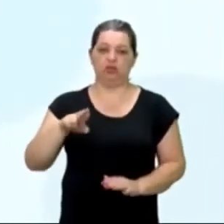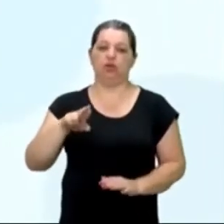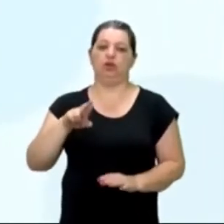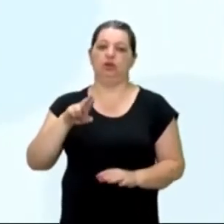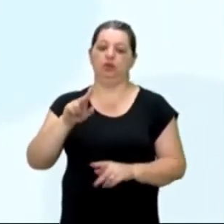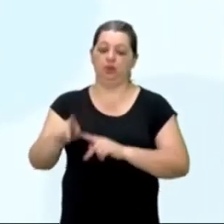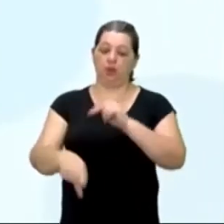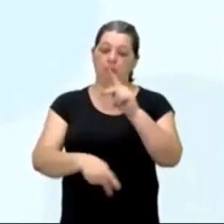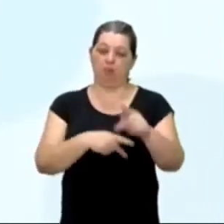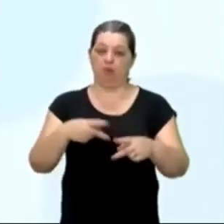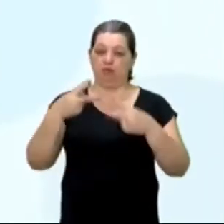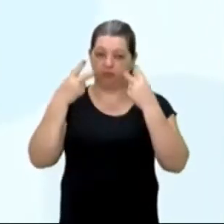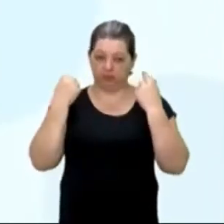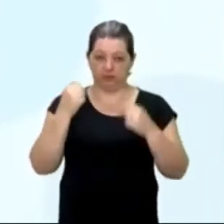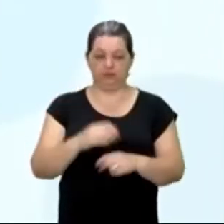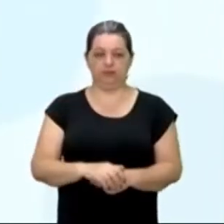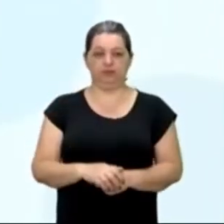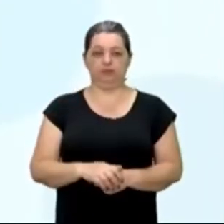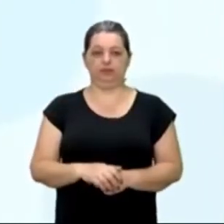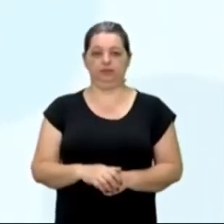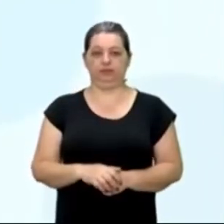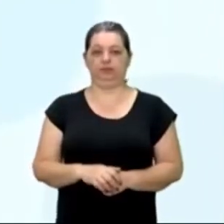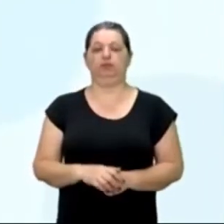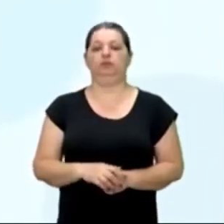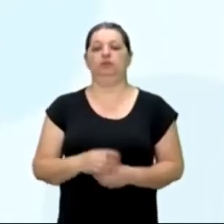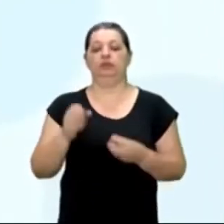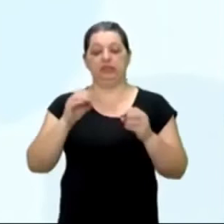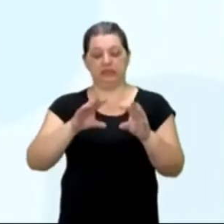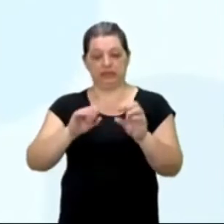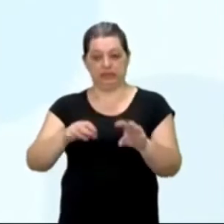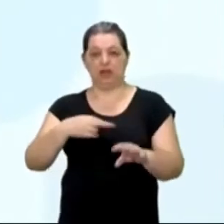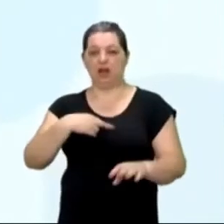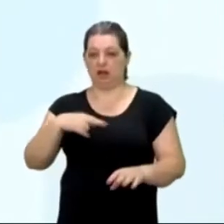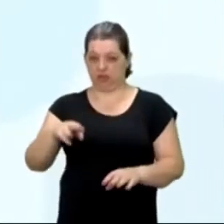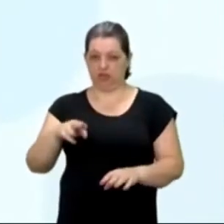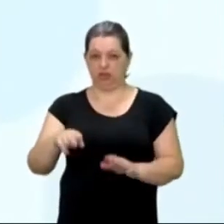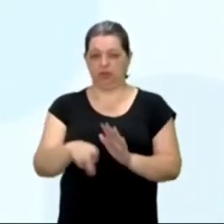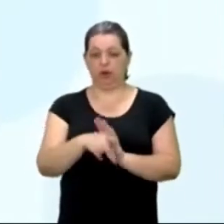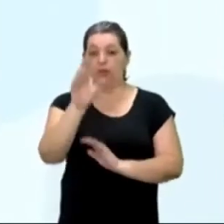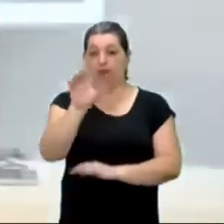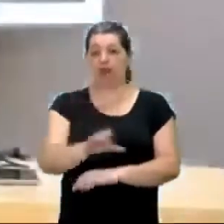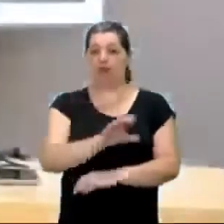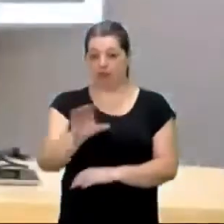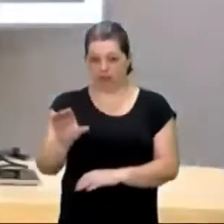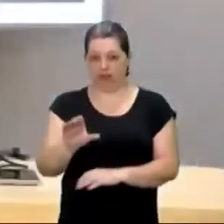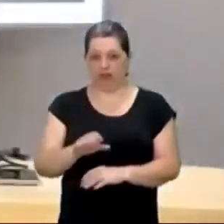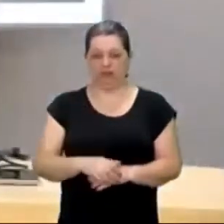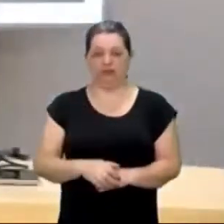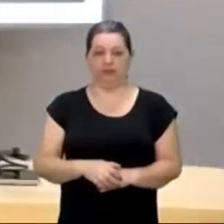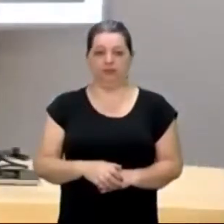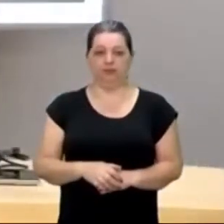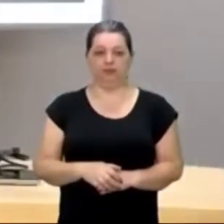realizada sobre os povos nativos. Catequese entende-se como ensinar a religião católica, que é a religião